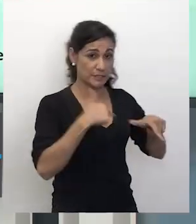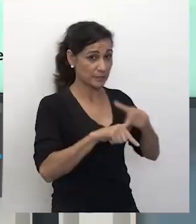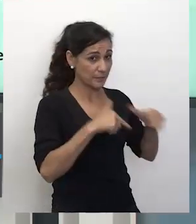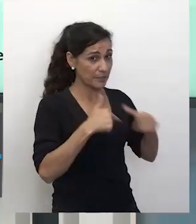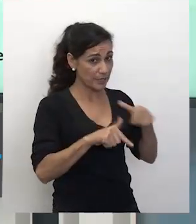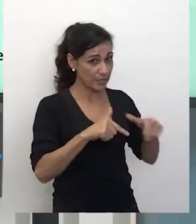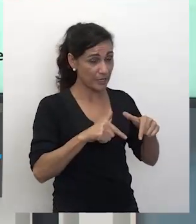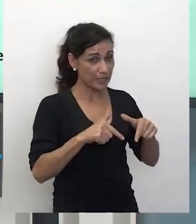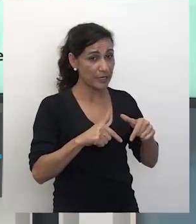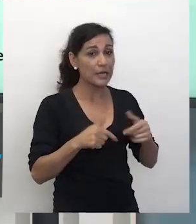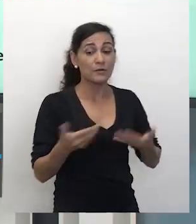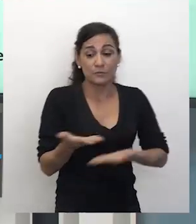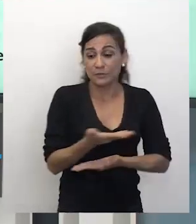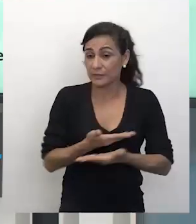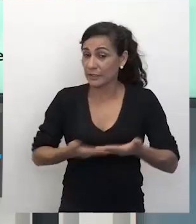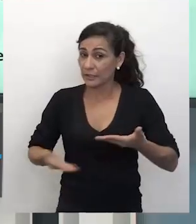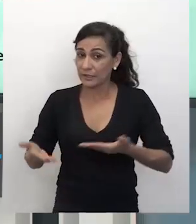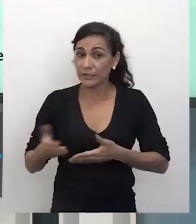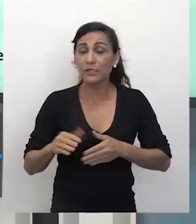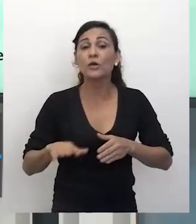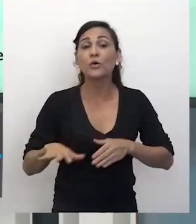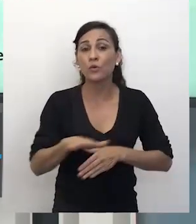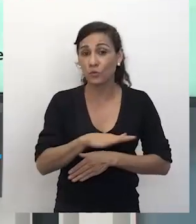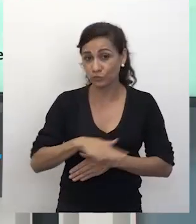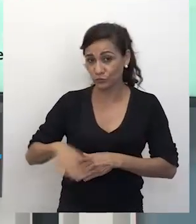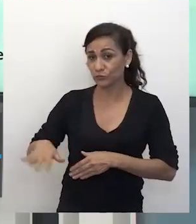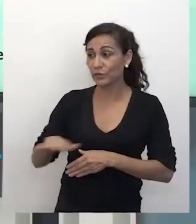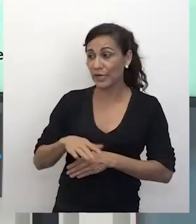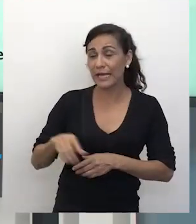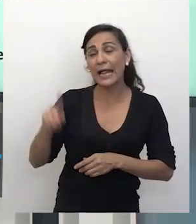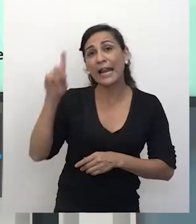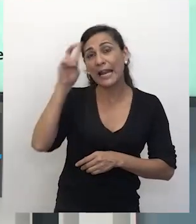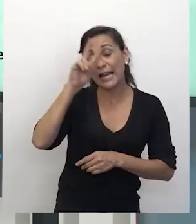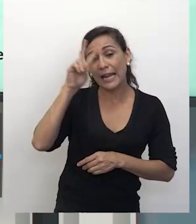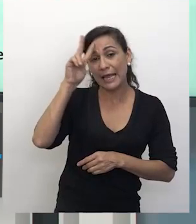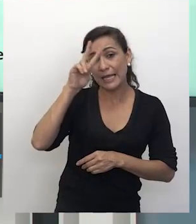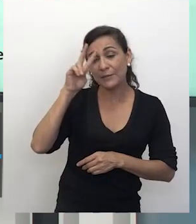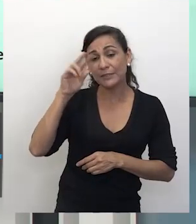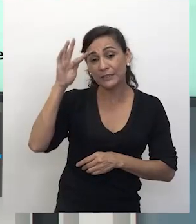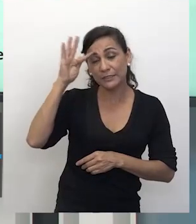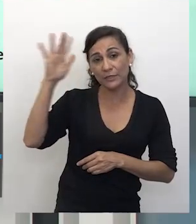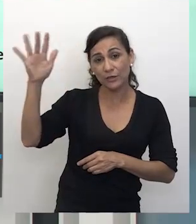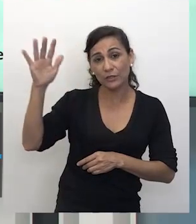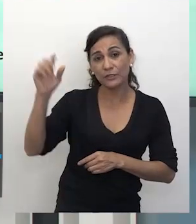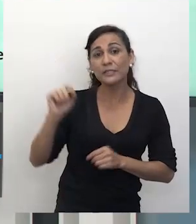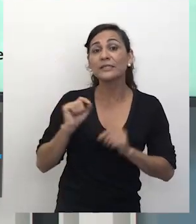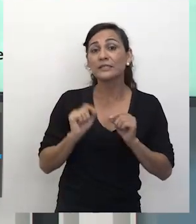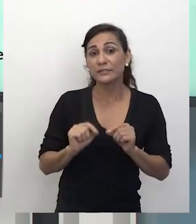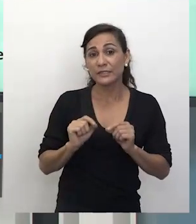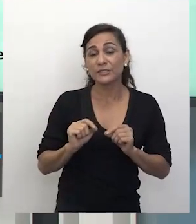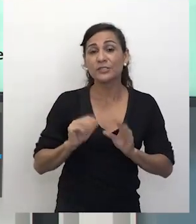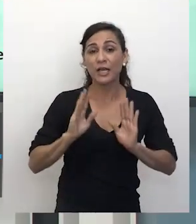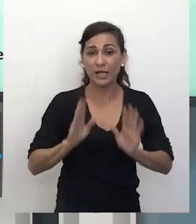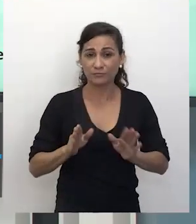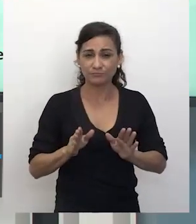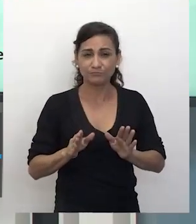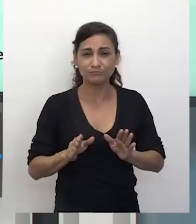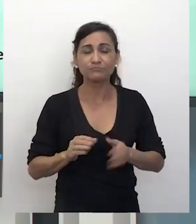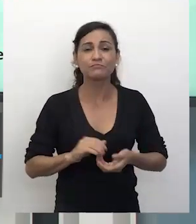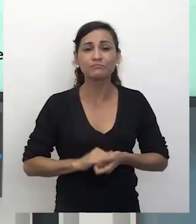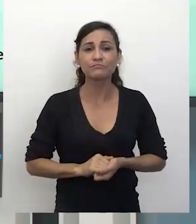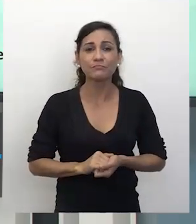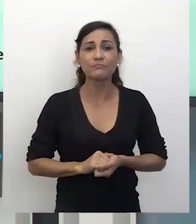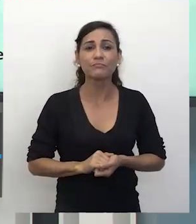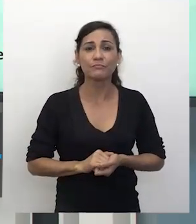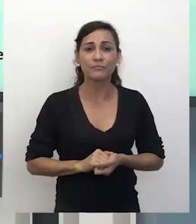ele vai precisar interagir com os locais. Lembra da teoria do Norbert Elias e do John Scottson, dos estabelecidos e outsiders? Nós